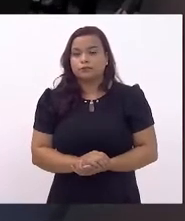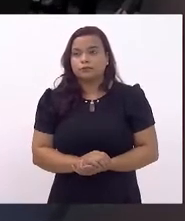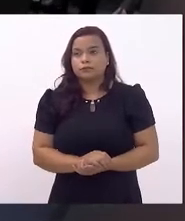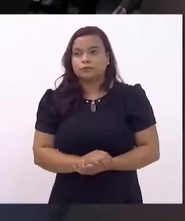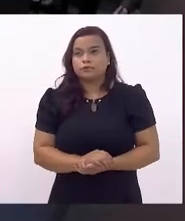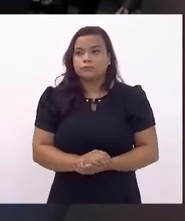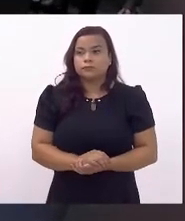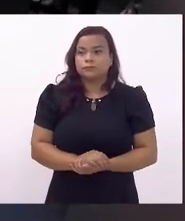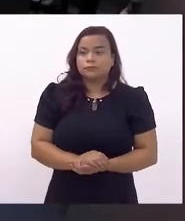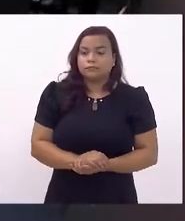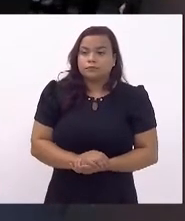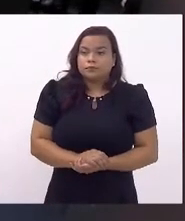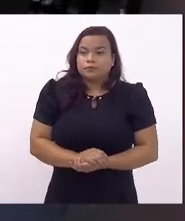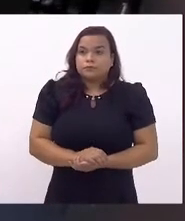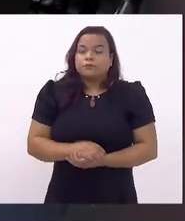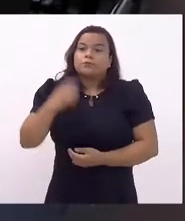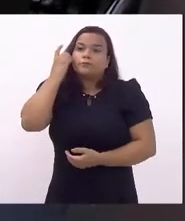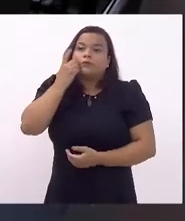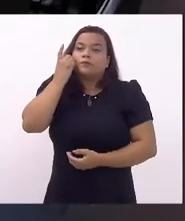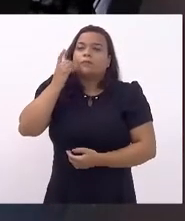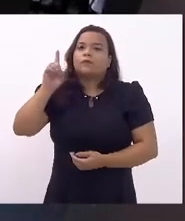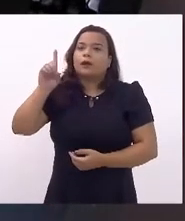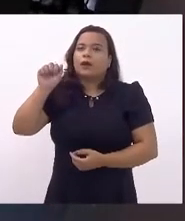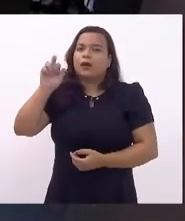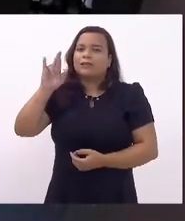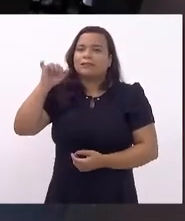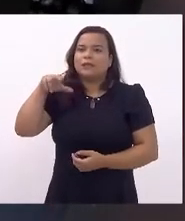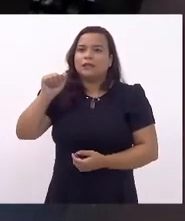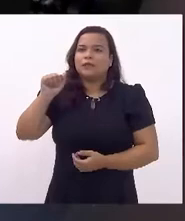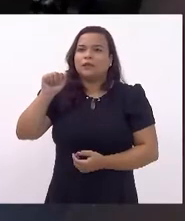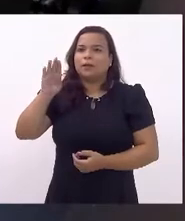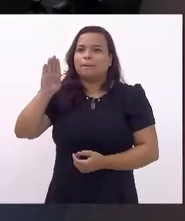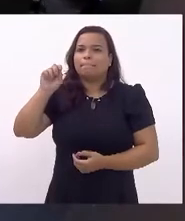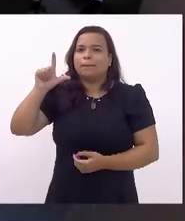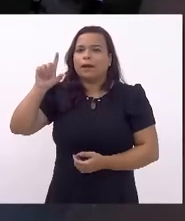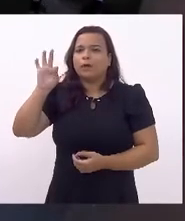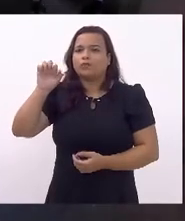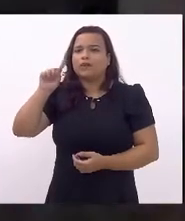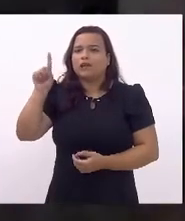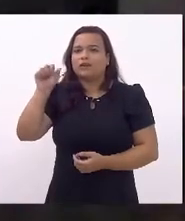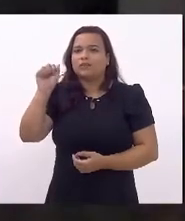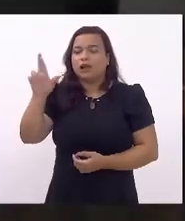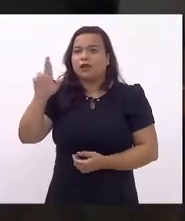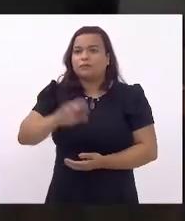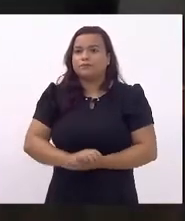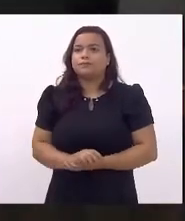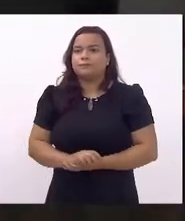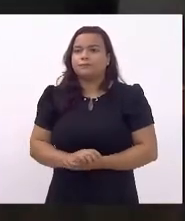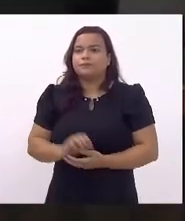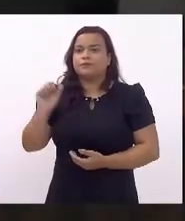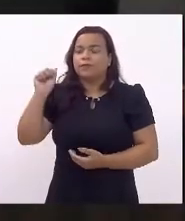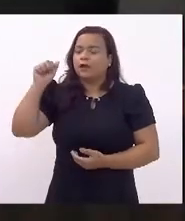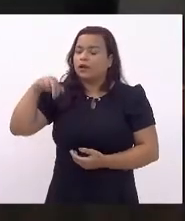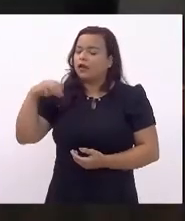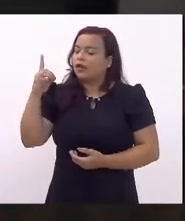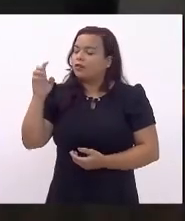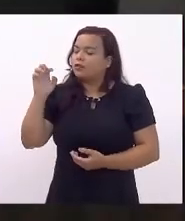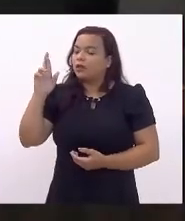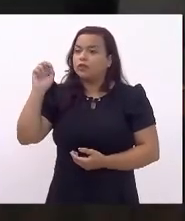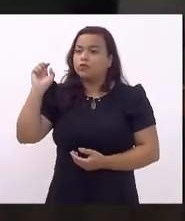Deputado Adriana Baltazar. Adriana Baltazar. Anderson Moraes.